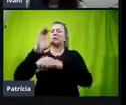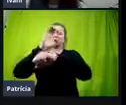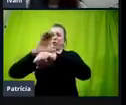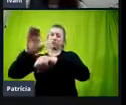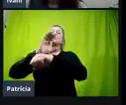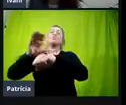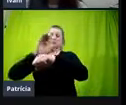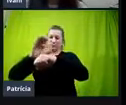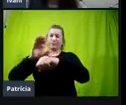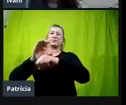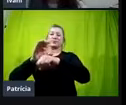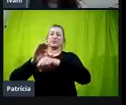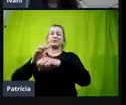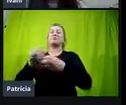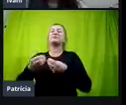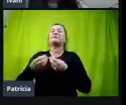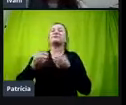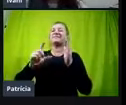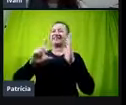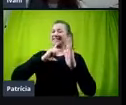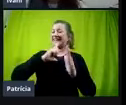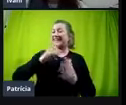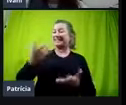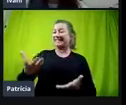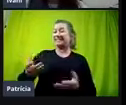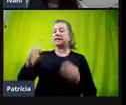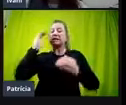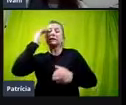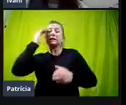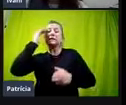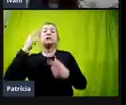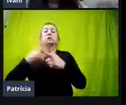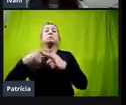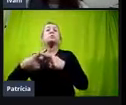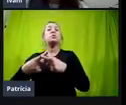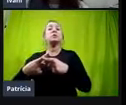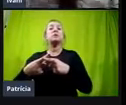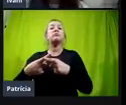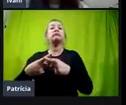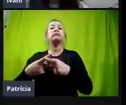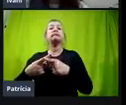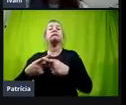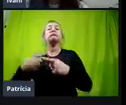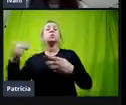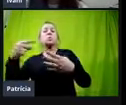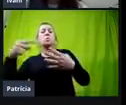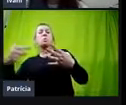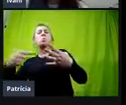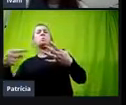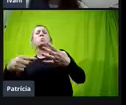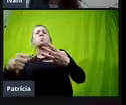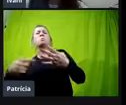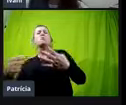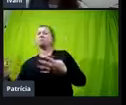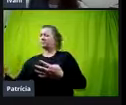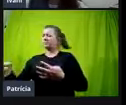instituição está oferecendo, entender por que, quais são os motivos da vida que o fizeram, né? Vir